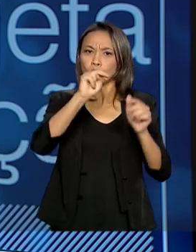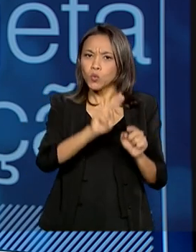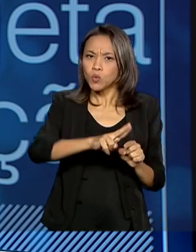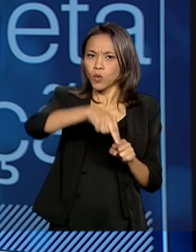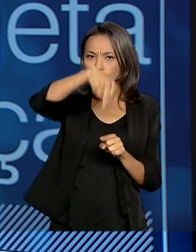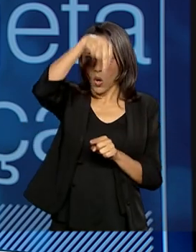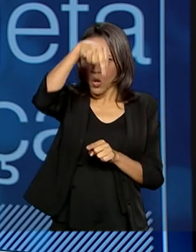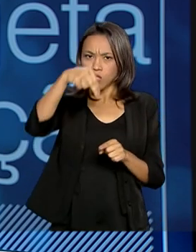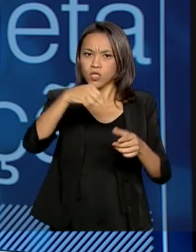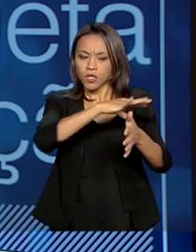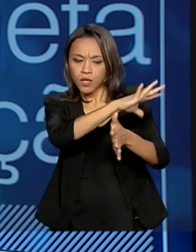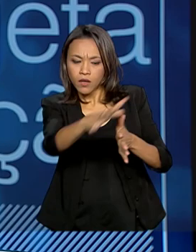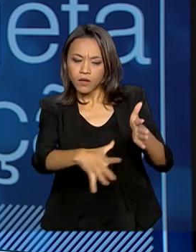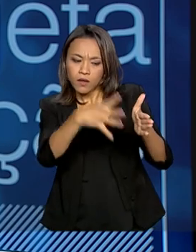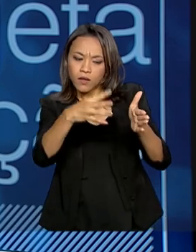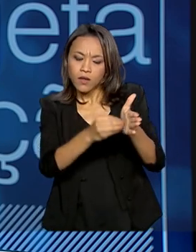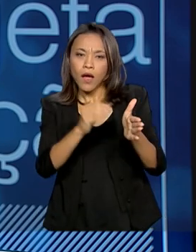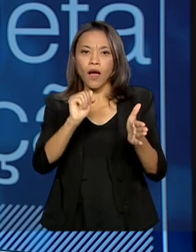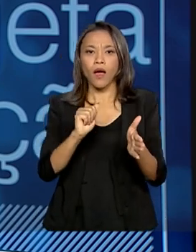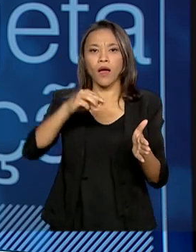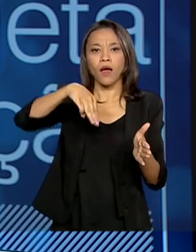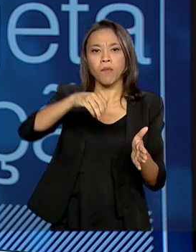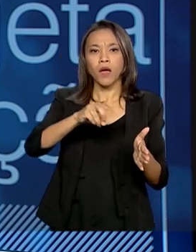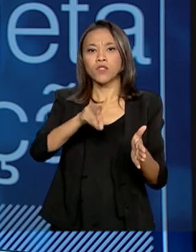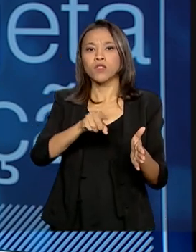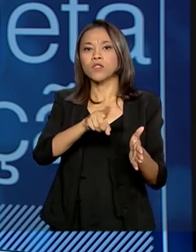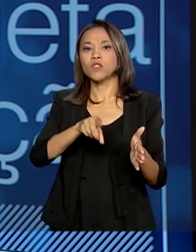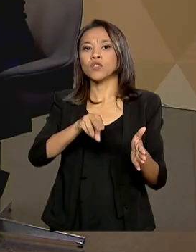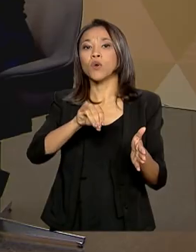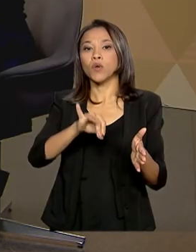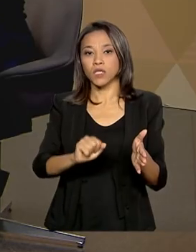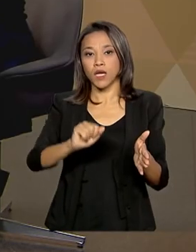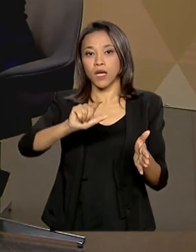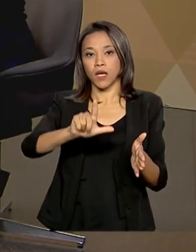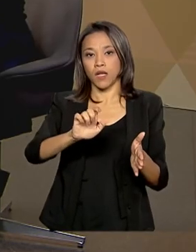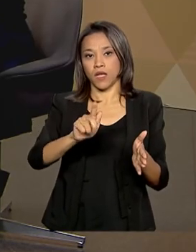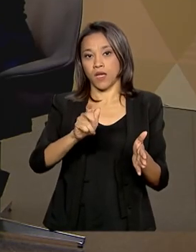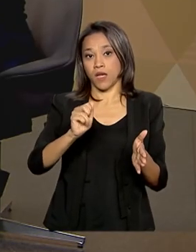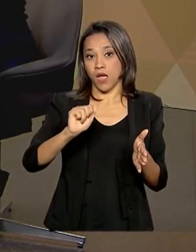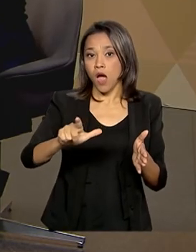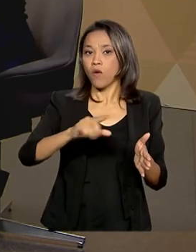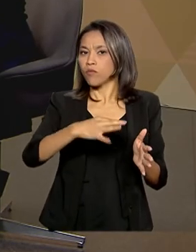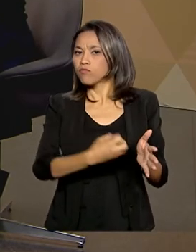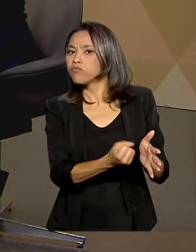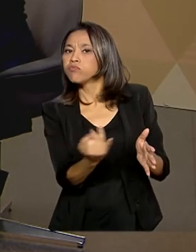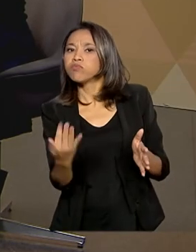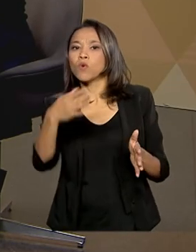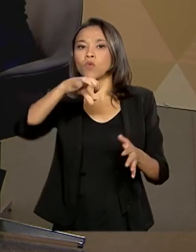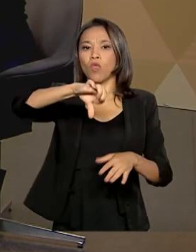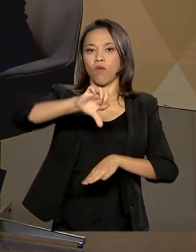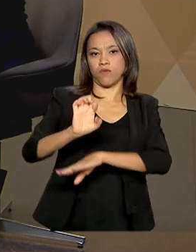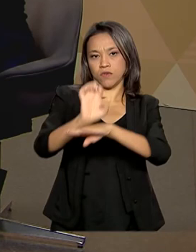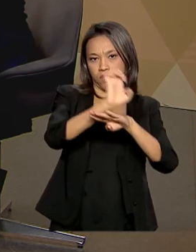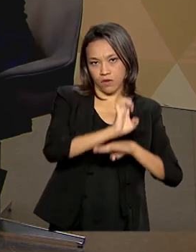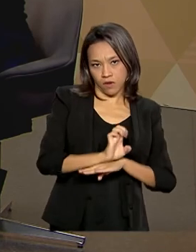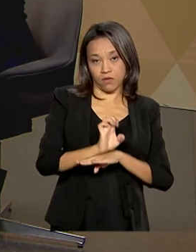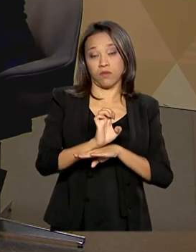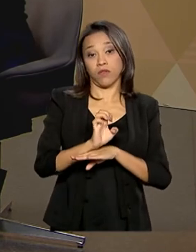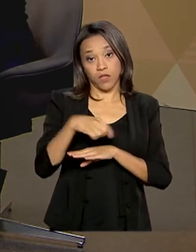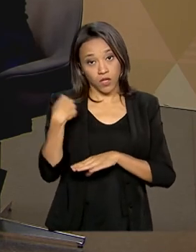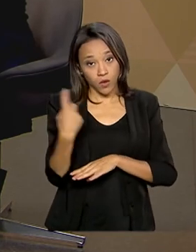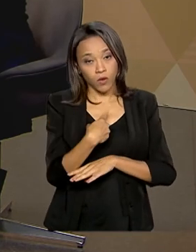amazônica legal, que são nove estados da Amazônia legal e é uma preservação que a gente está